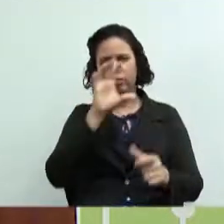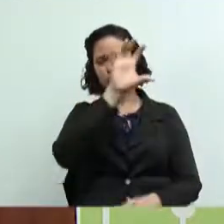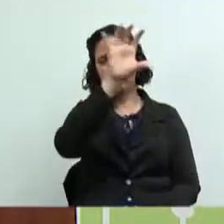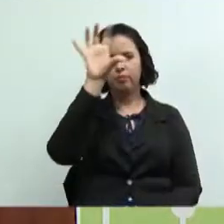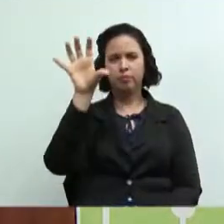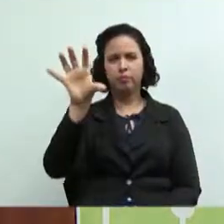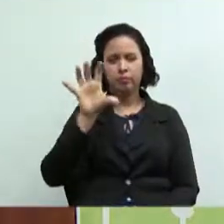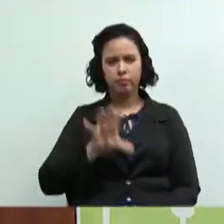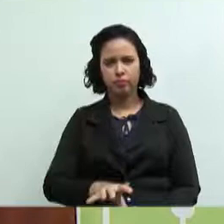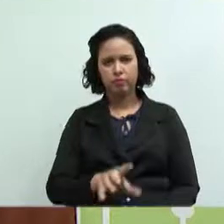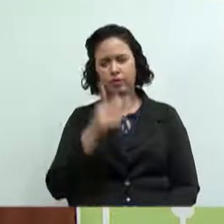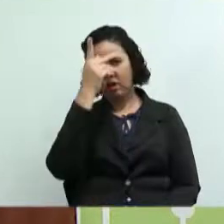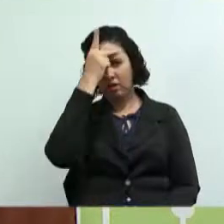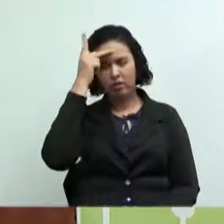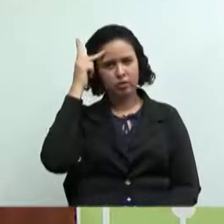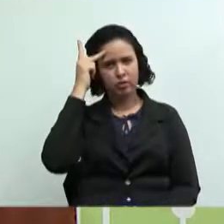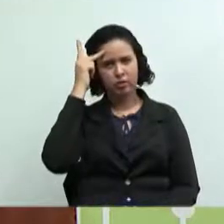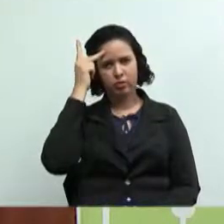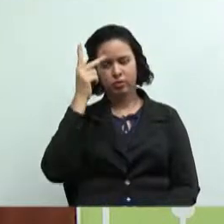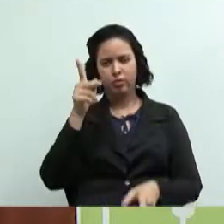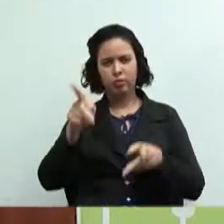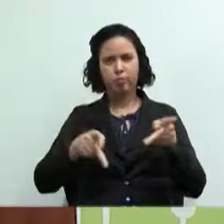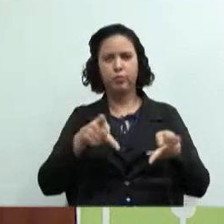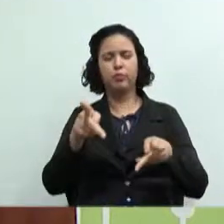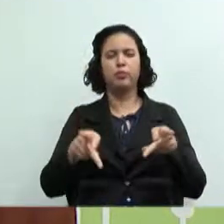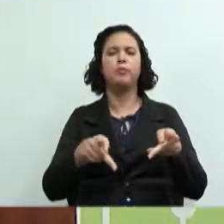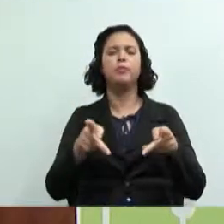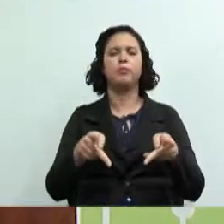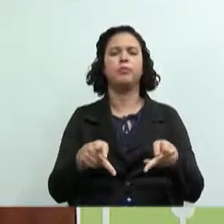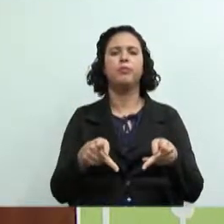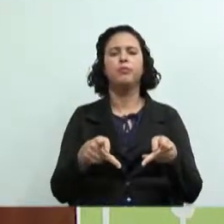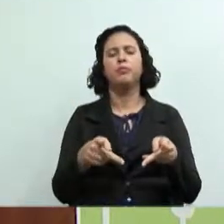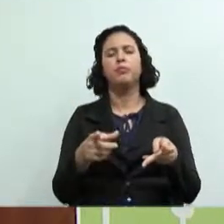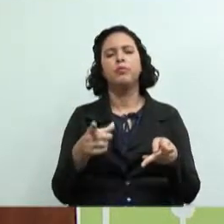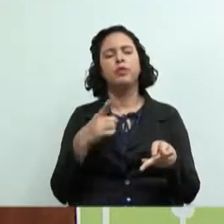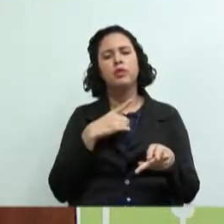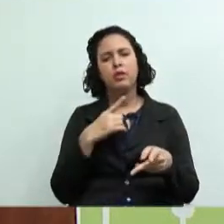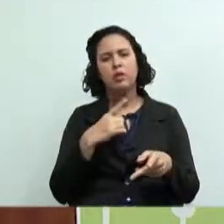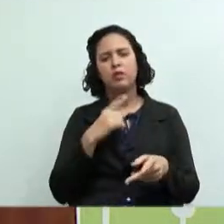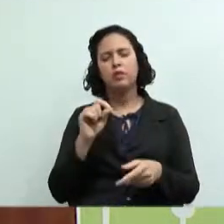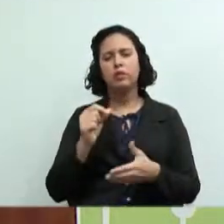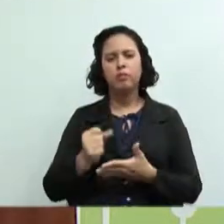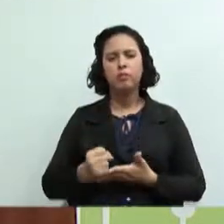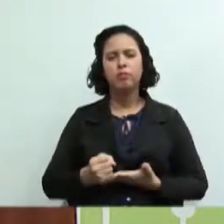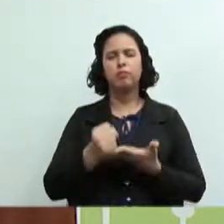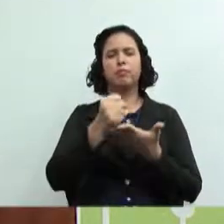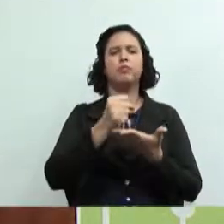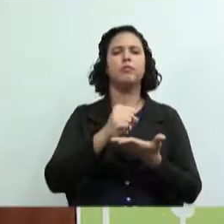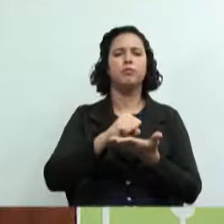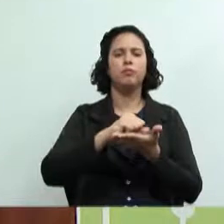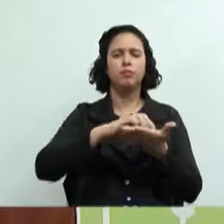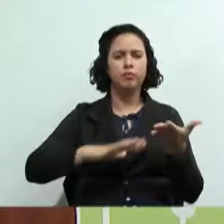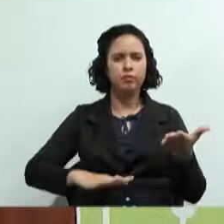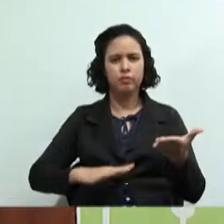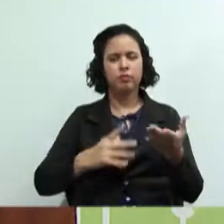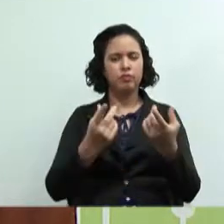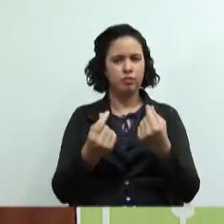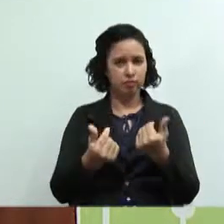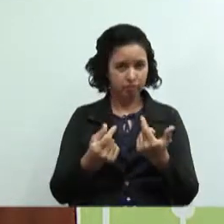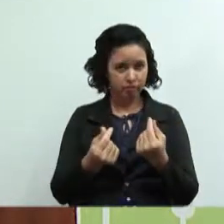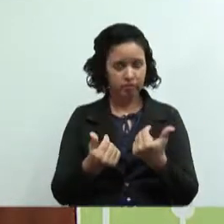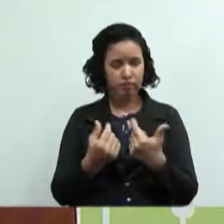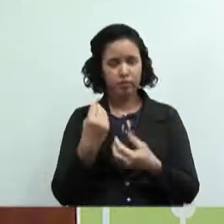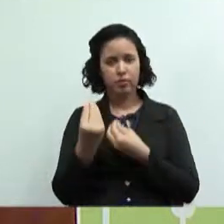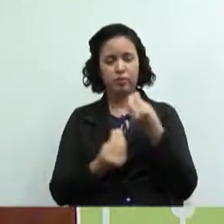adaptando a população das diferentes regiões do país, nós podemos potencializar essas atividades econômicas através